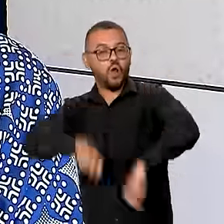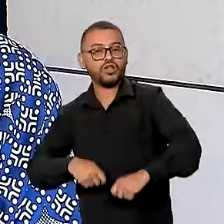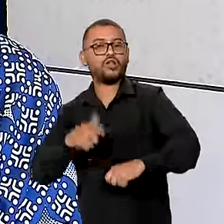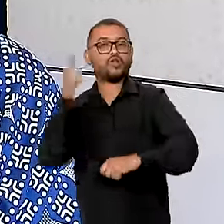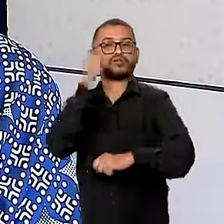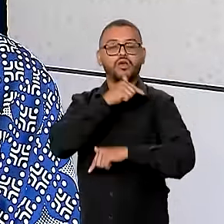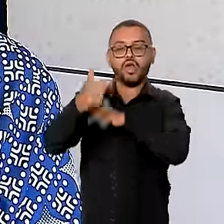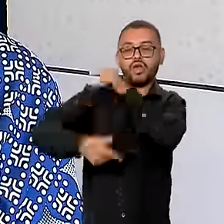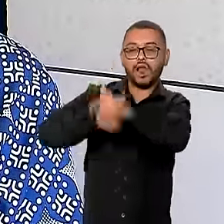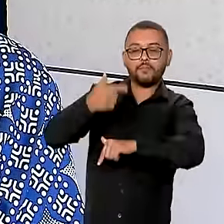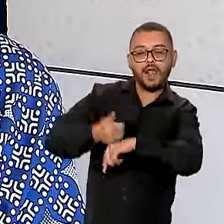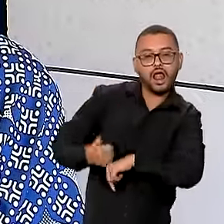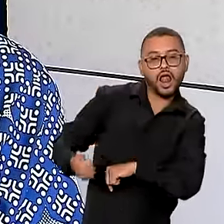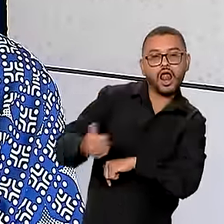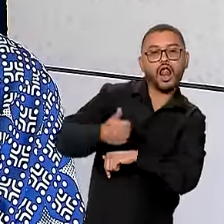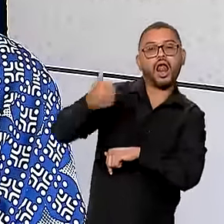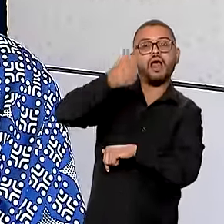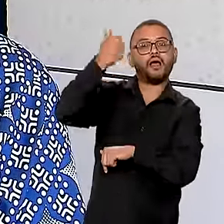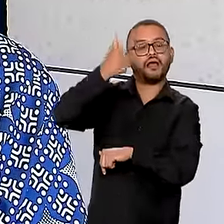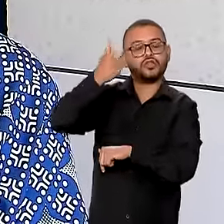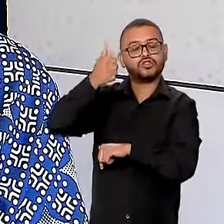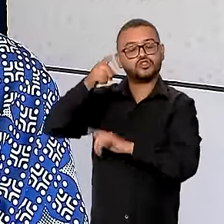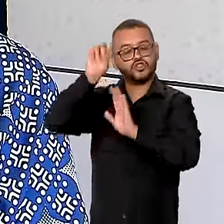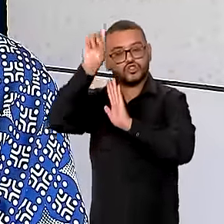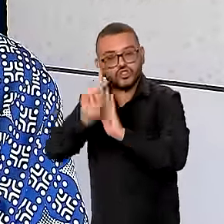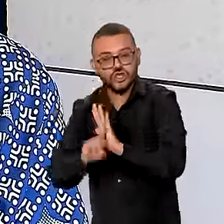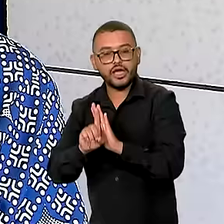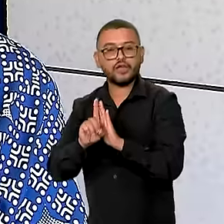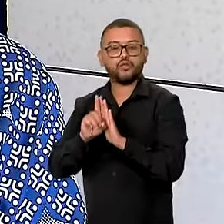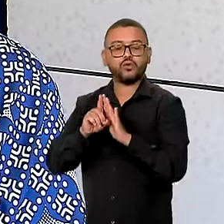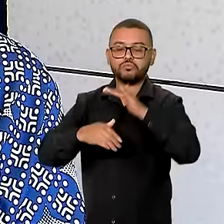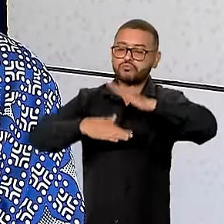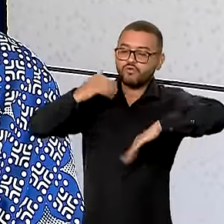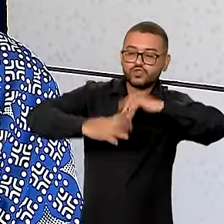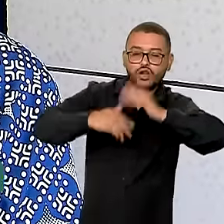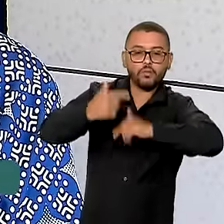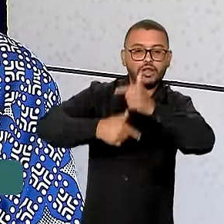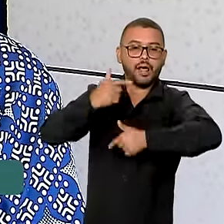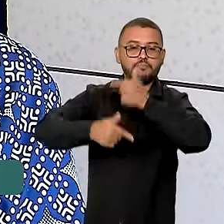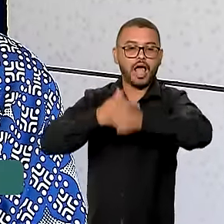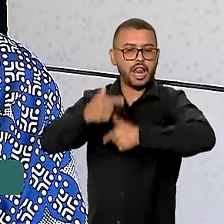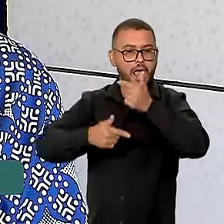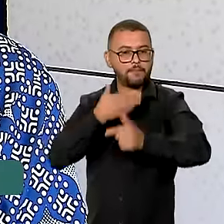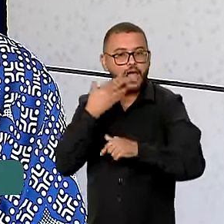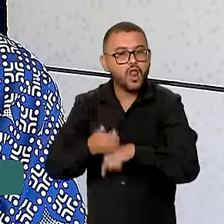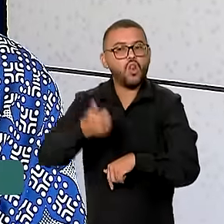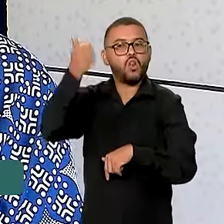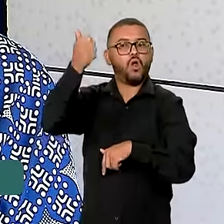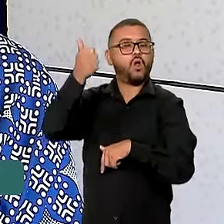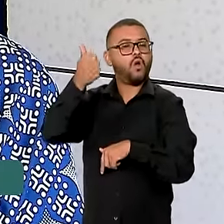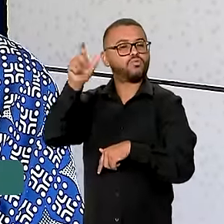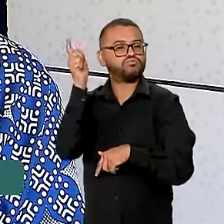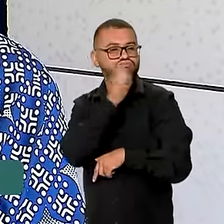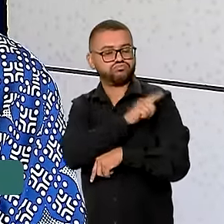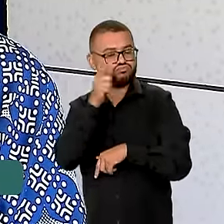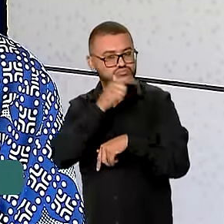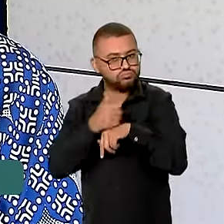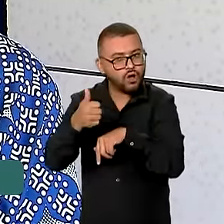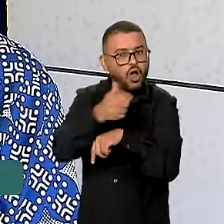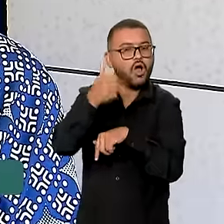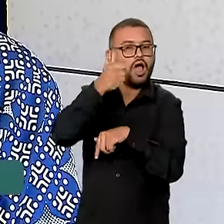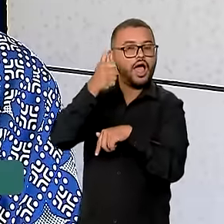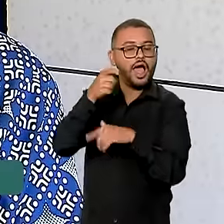trabalhar com uma qualidade digna, poder dar uma equipe de profissionais qualificado para poder